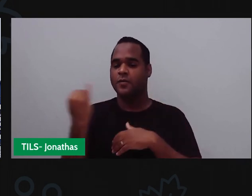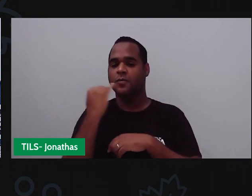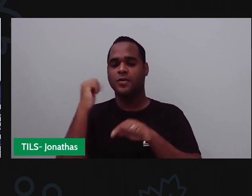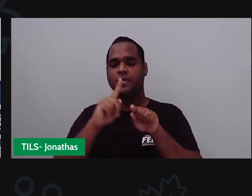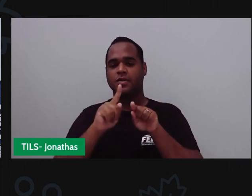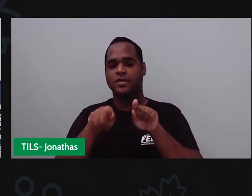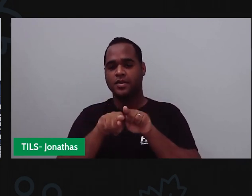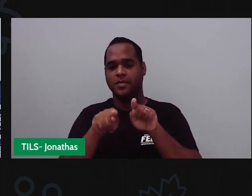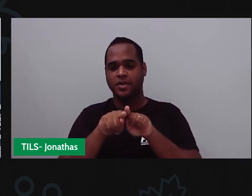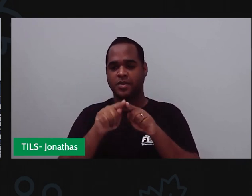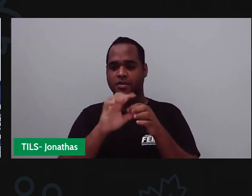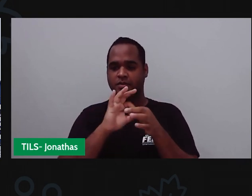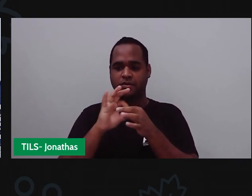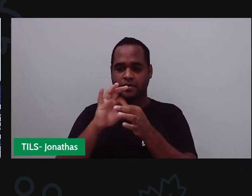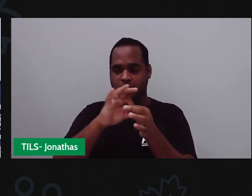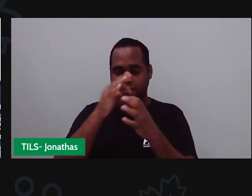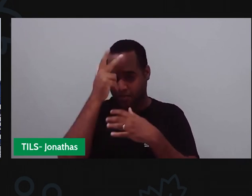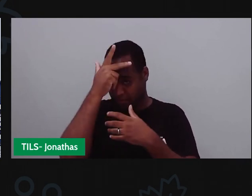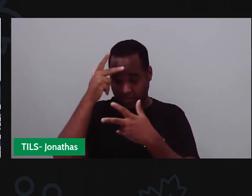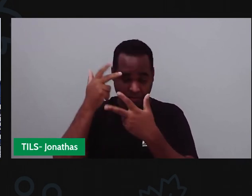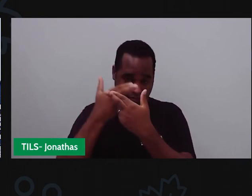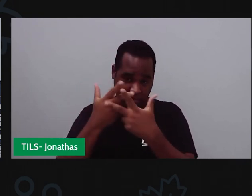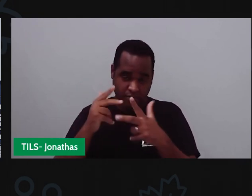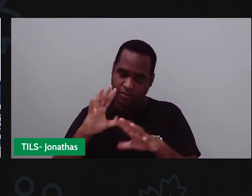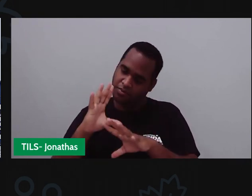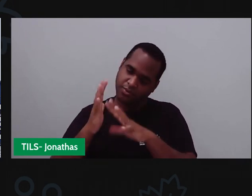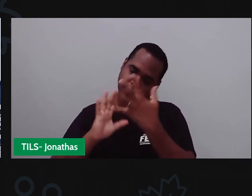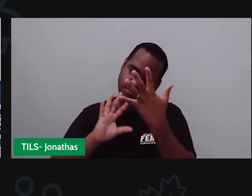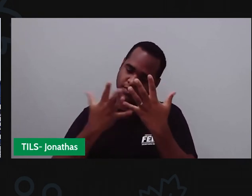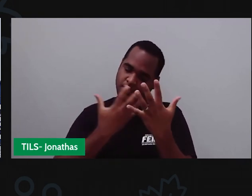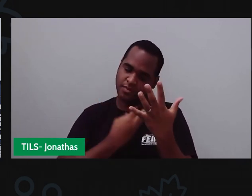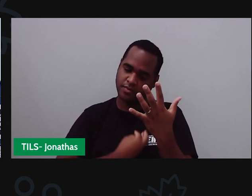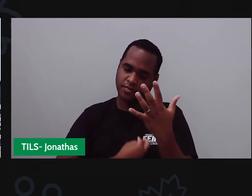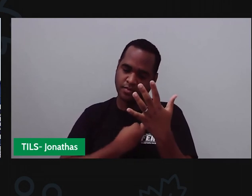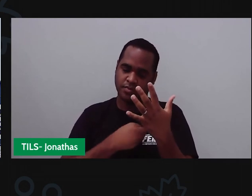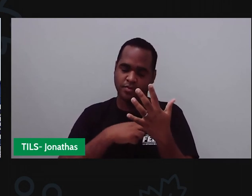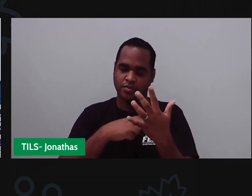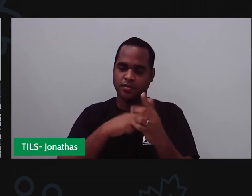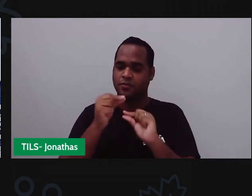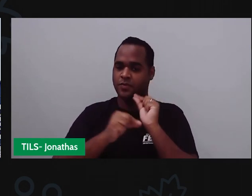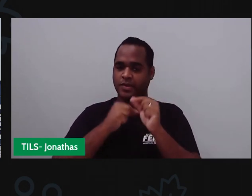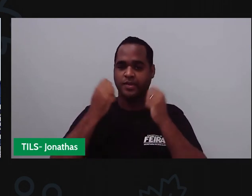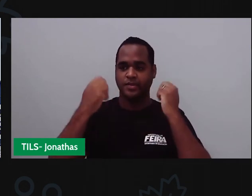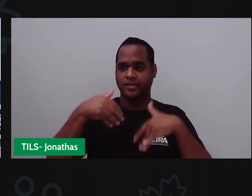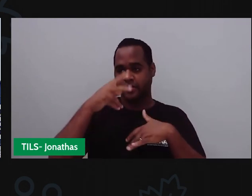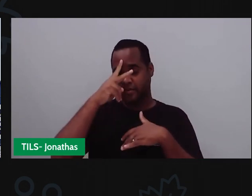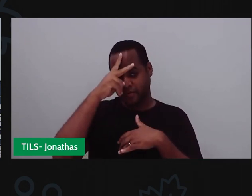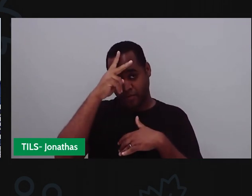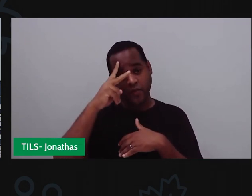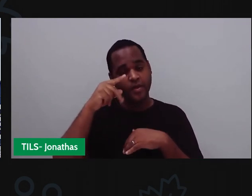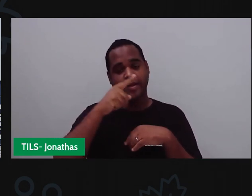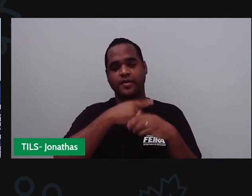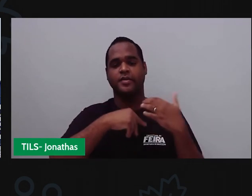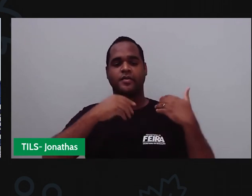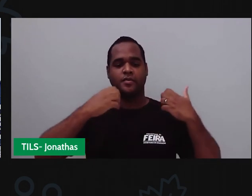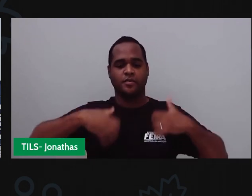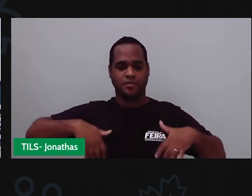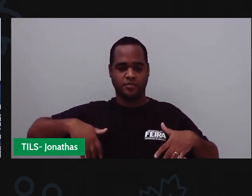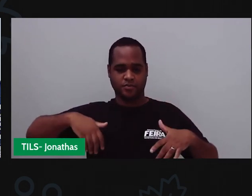do nosso povo, de como isso aconteceu lá no início, lá no início da história do Brasil, Brasil,